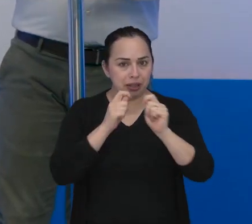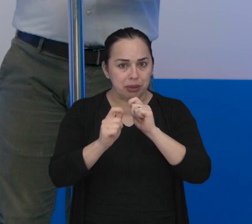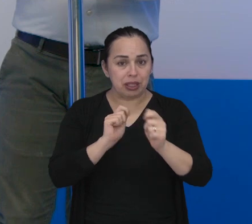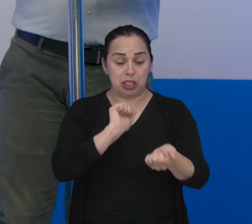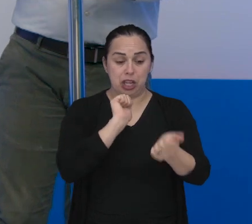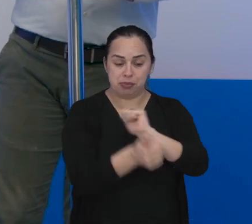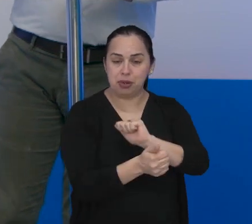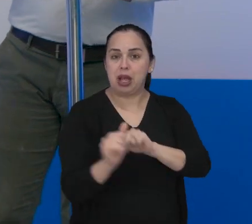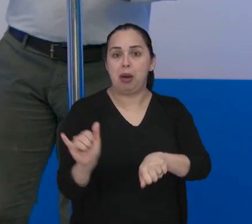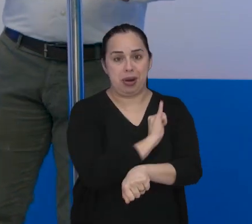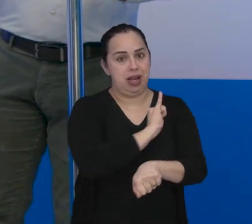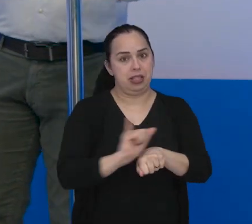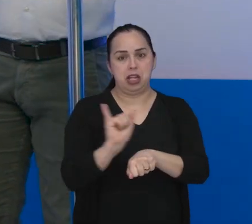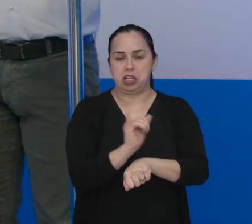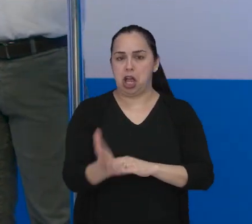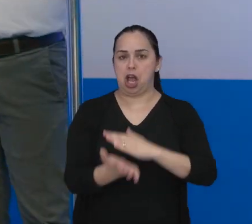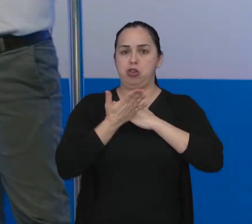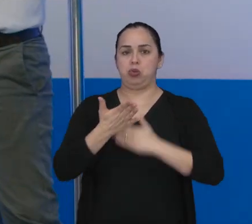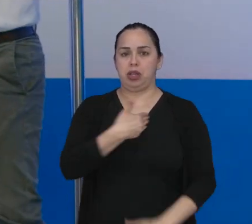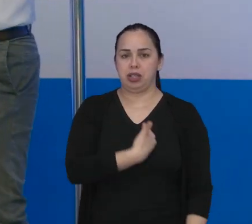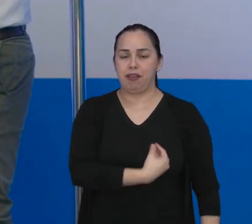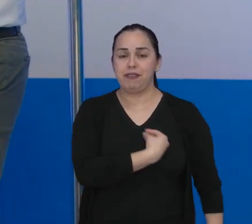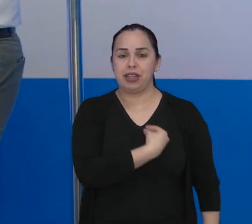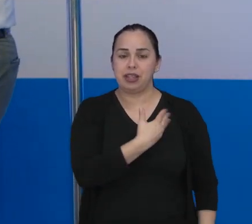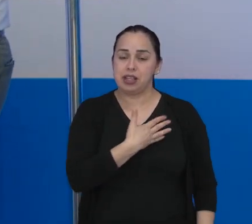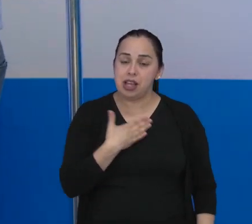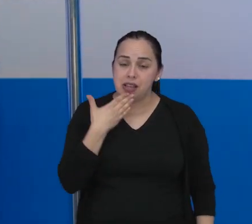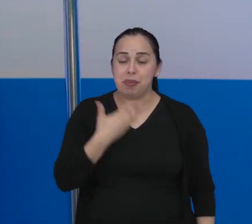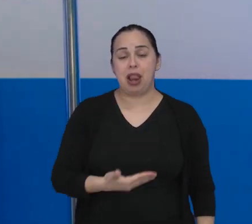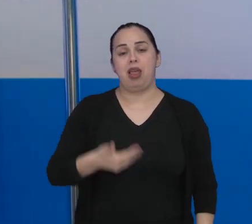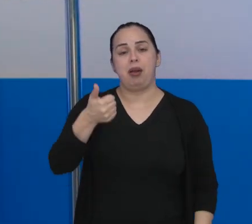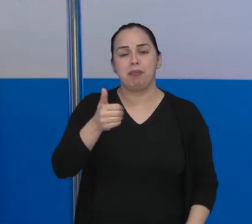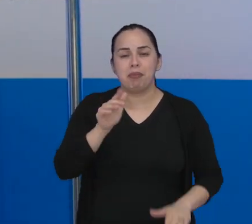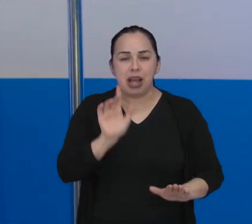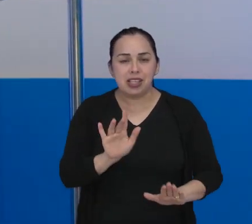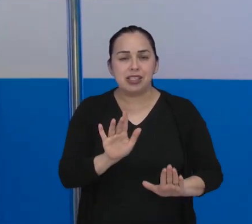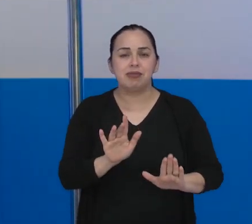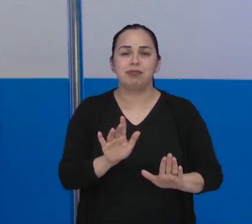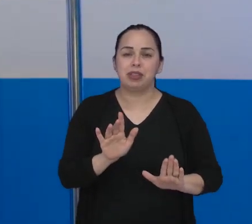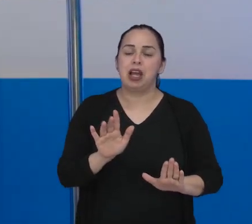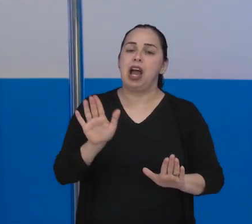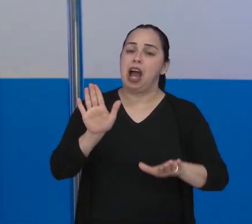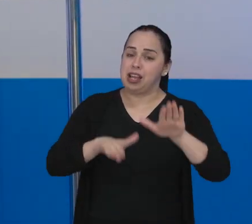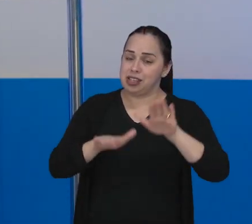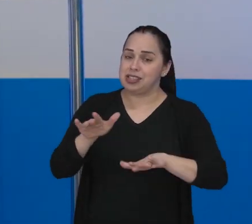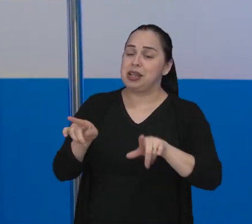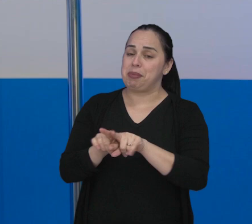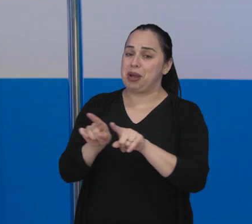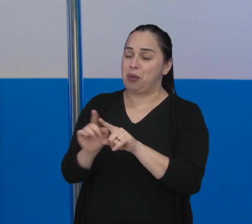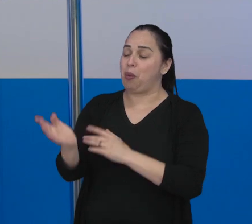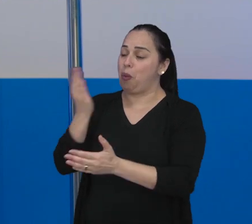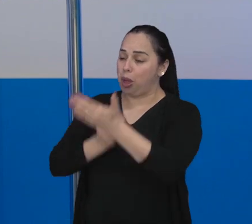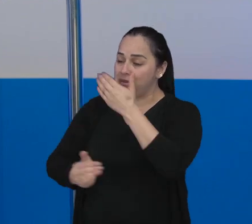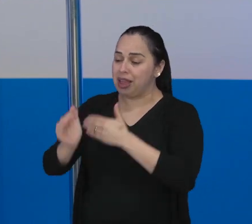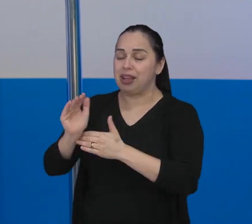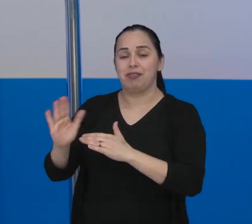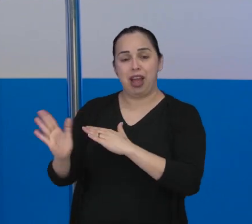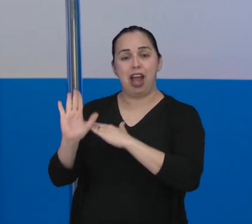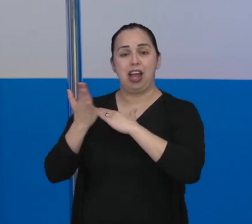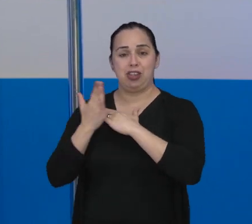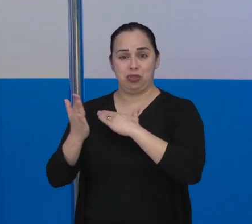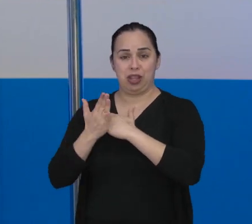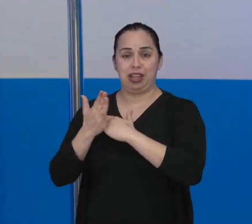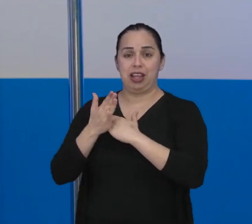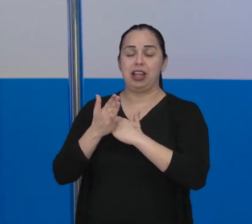reportagem, o esporte é mesmo uma ferramenta de bem-estar e atenção à saúde. Mas não é o único não, viu? Algumas mudanças de hábitos e cuidados